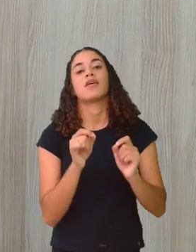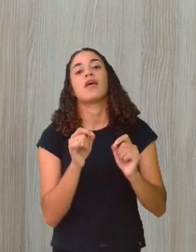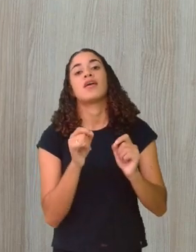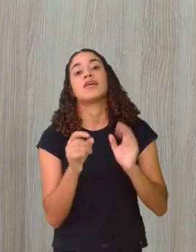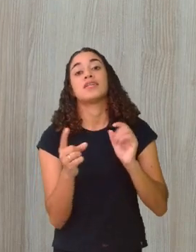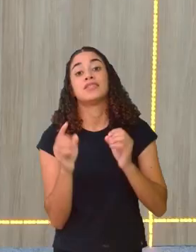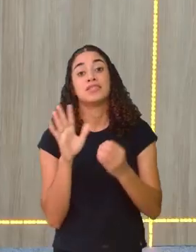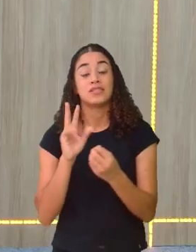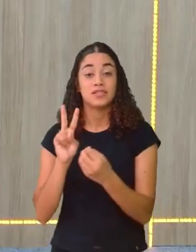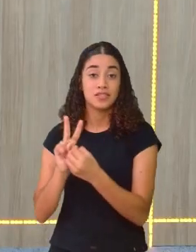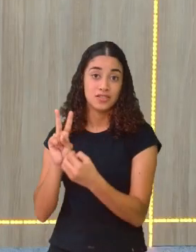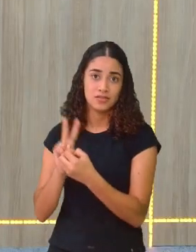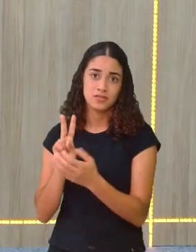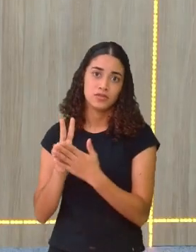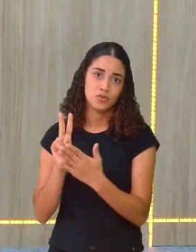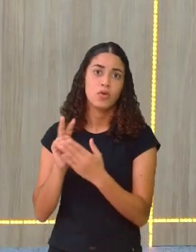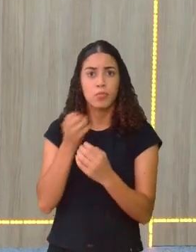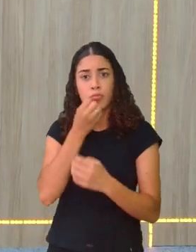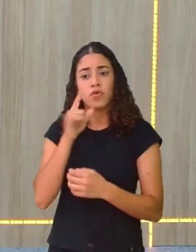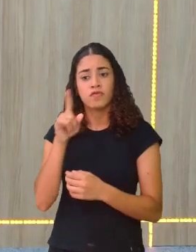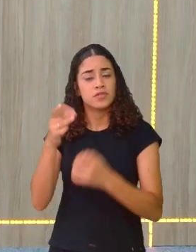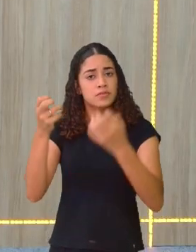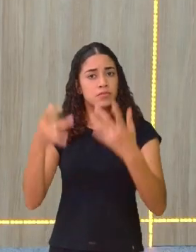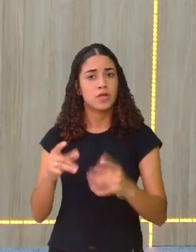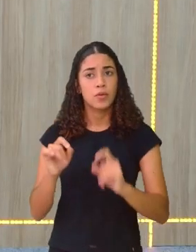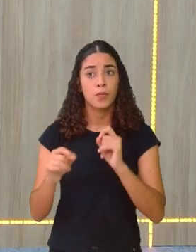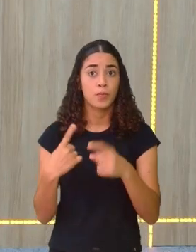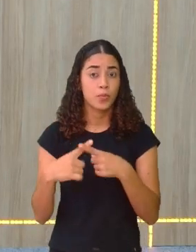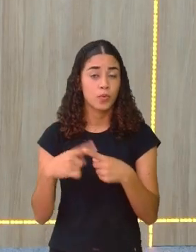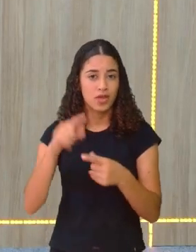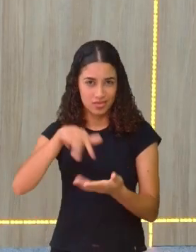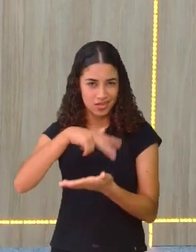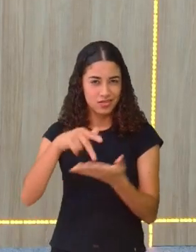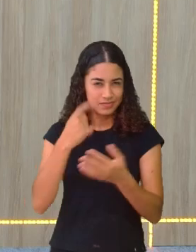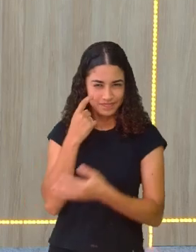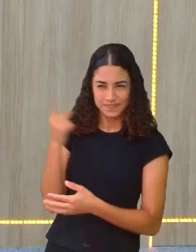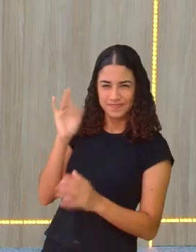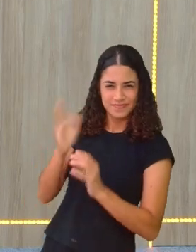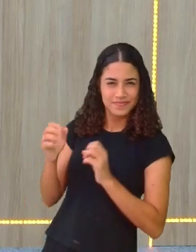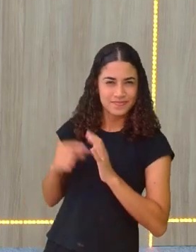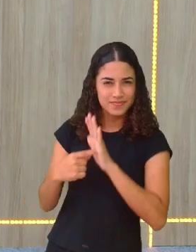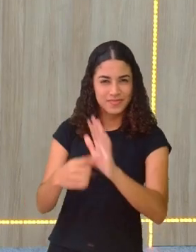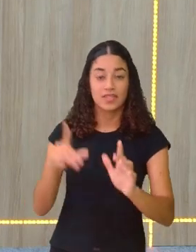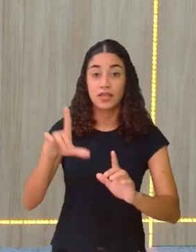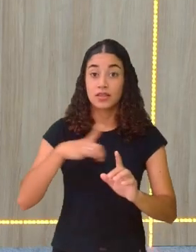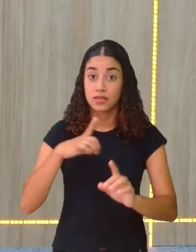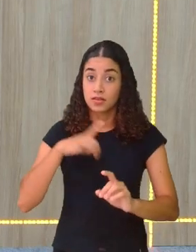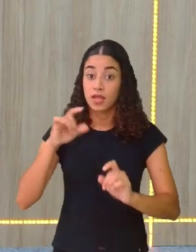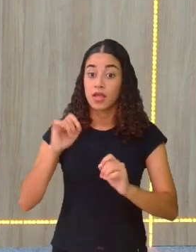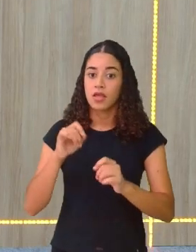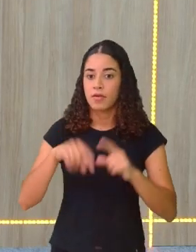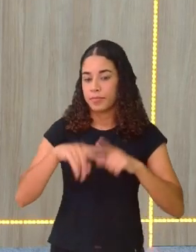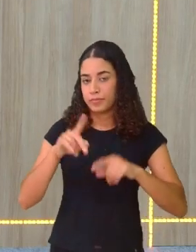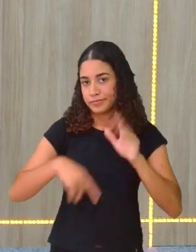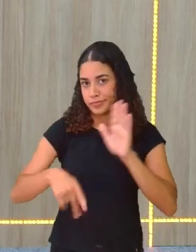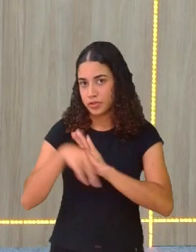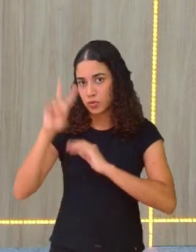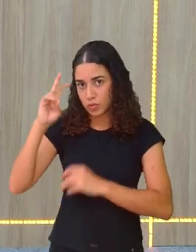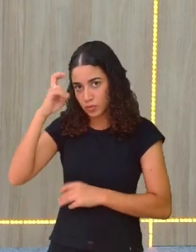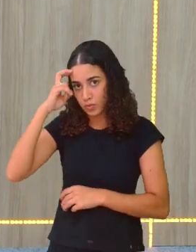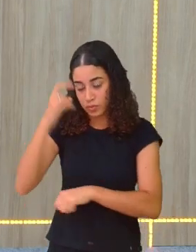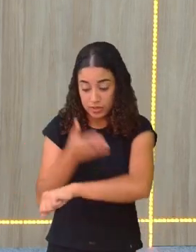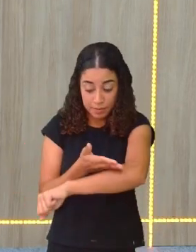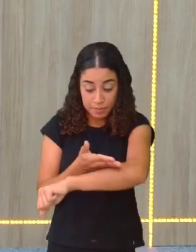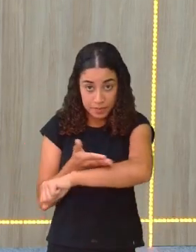Por quê? Foi bom você ter colocado isso, gente? Porque o Cavalo Marinho, ele traz elementos da cultura branca, né? Ele traz